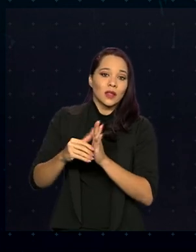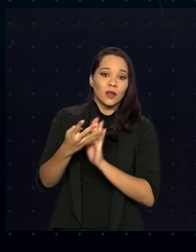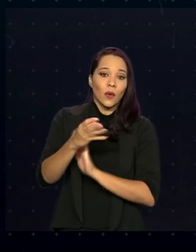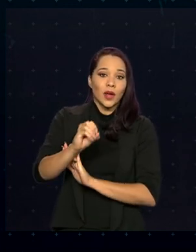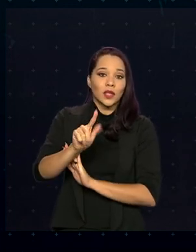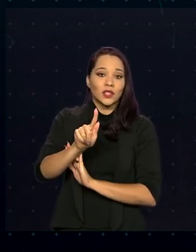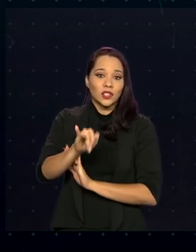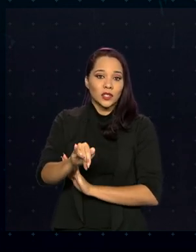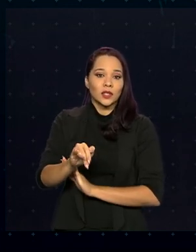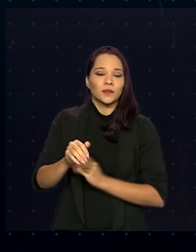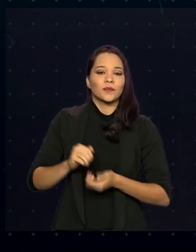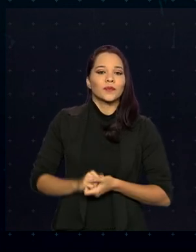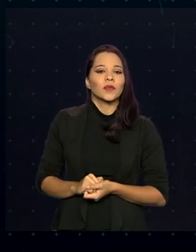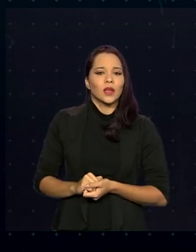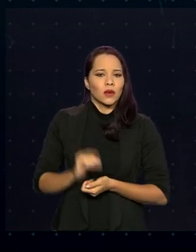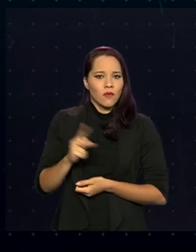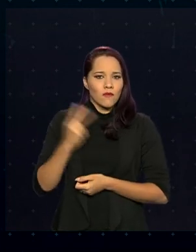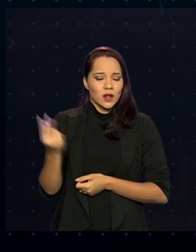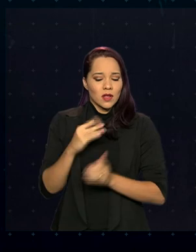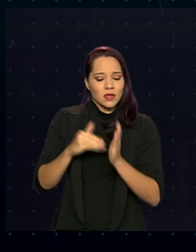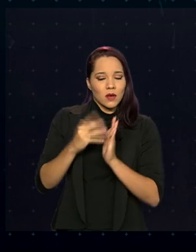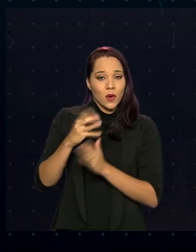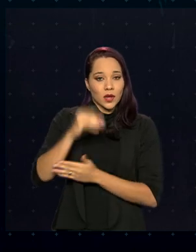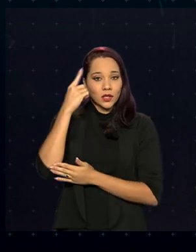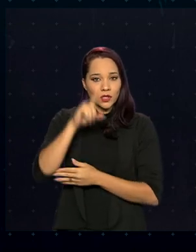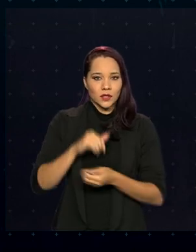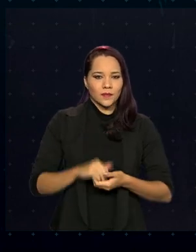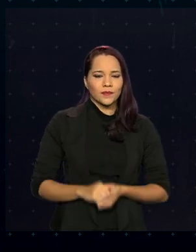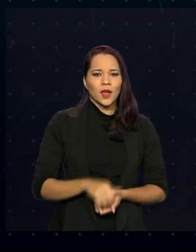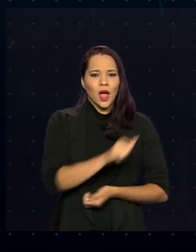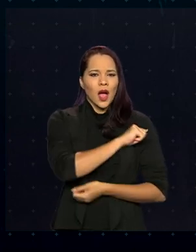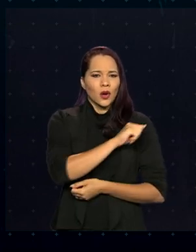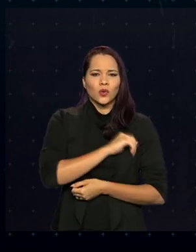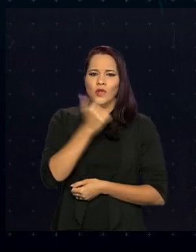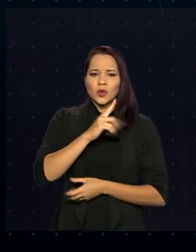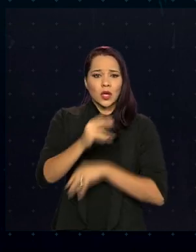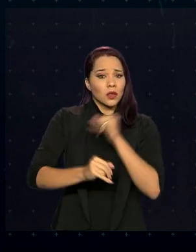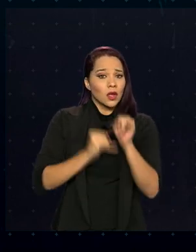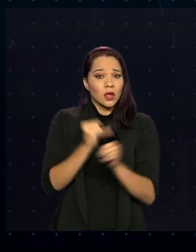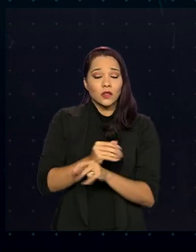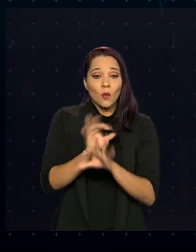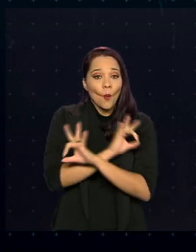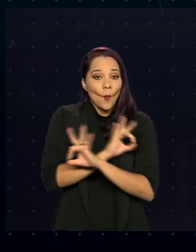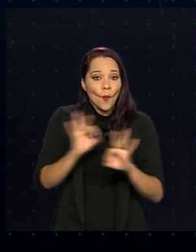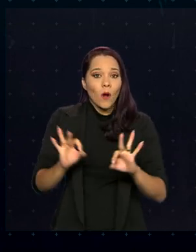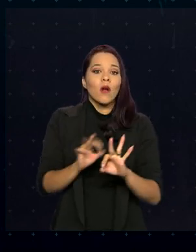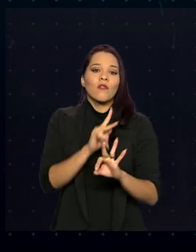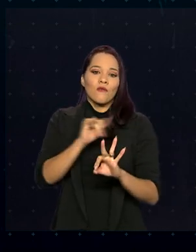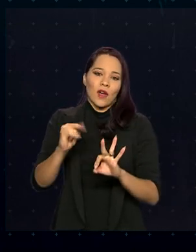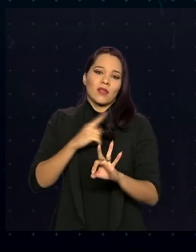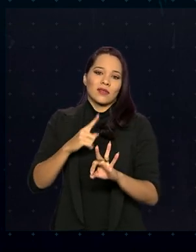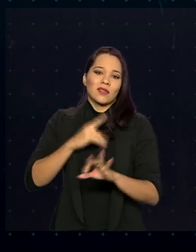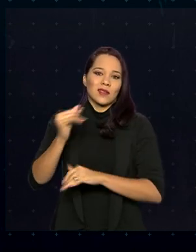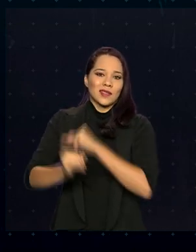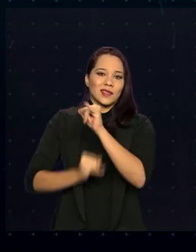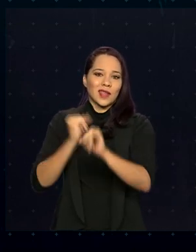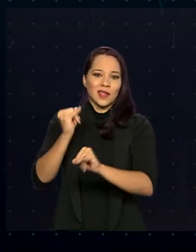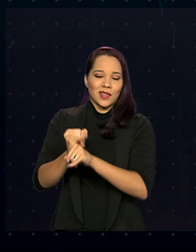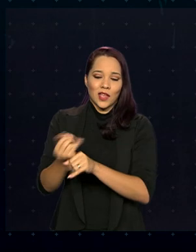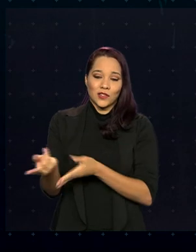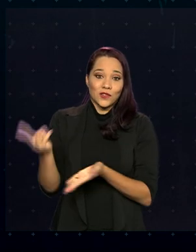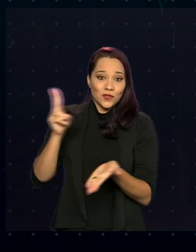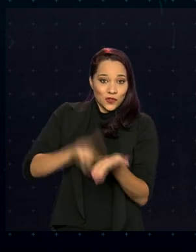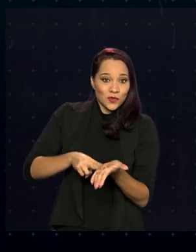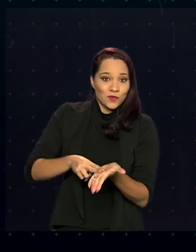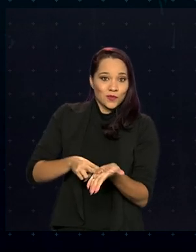com validade de 90 dias. Já os alunos sem nenhuma conectividade devem receber pacotes de dados em chips